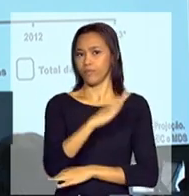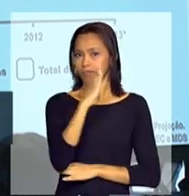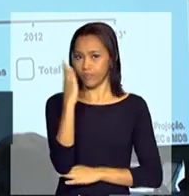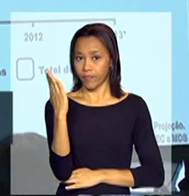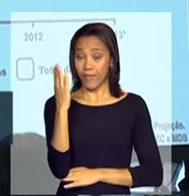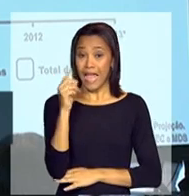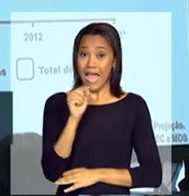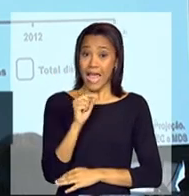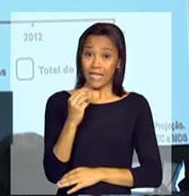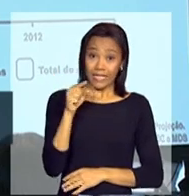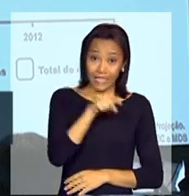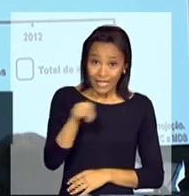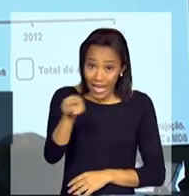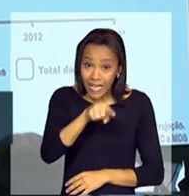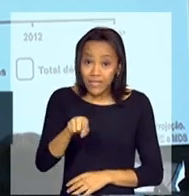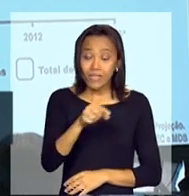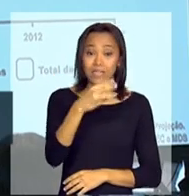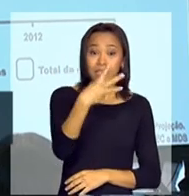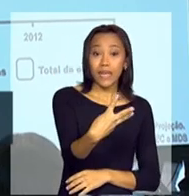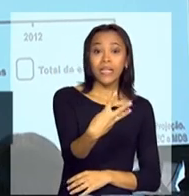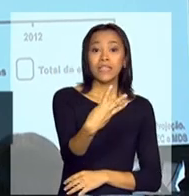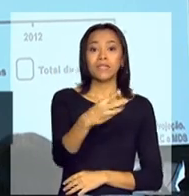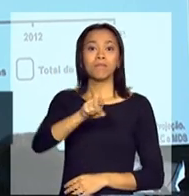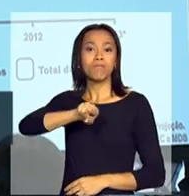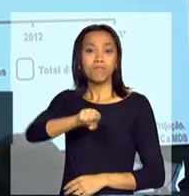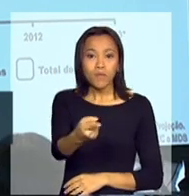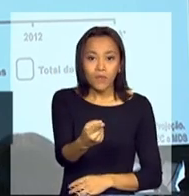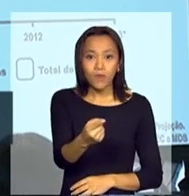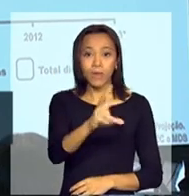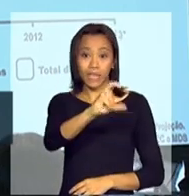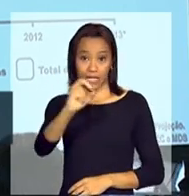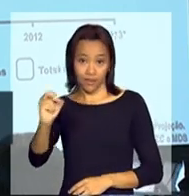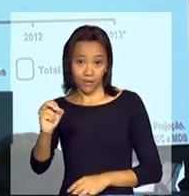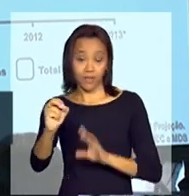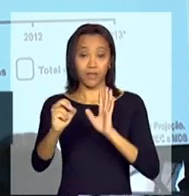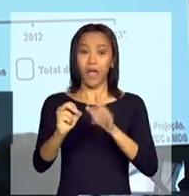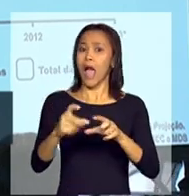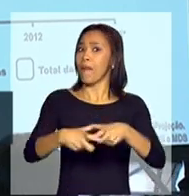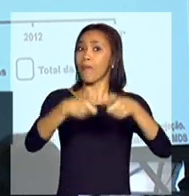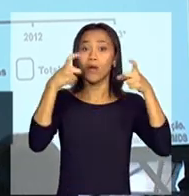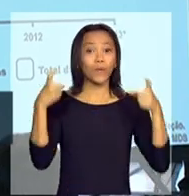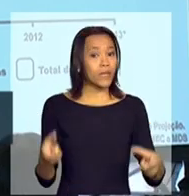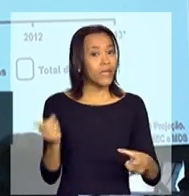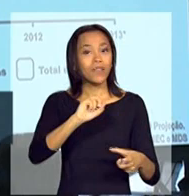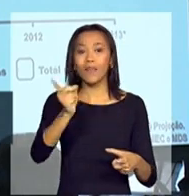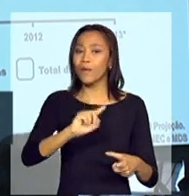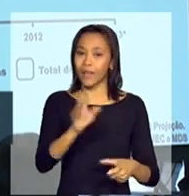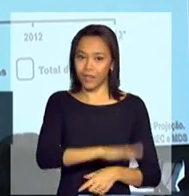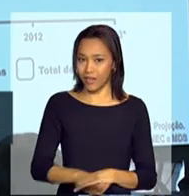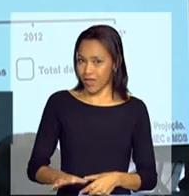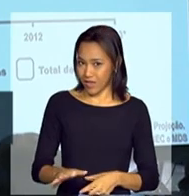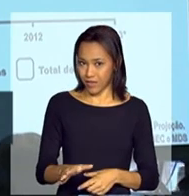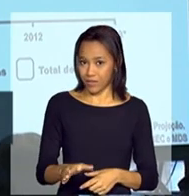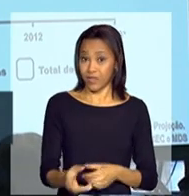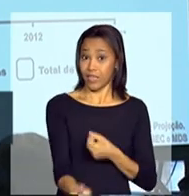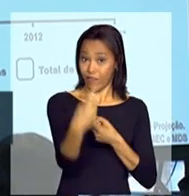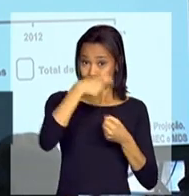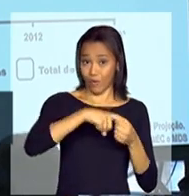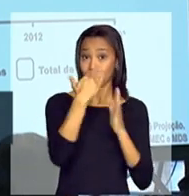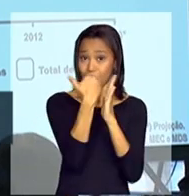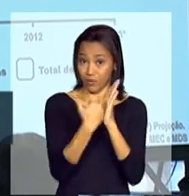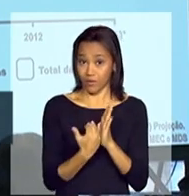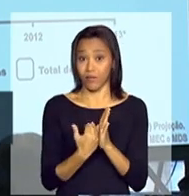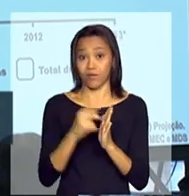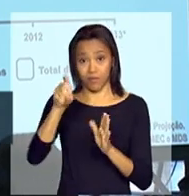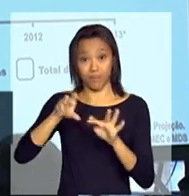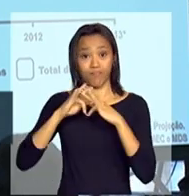Dessas, 3.500 eram escolas que, na maioria, não eram crianças do Bolsa Família, até tinham crianças do Bolsa Família,